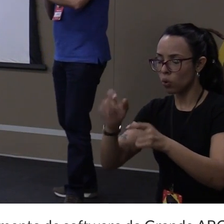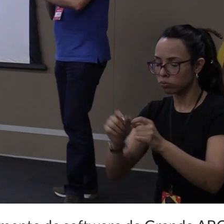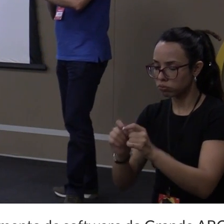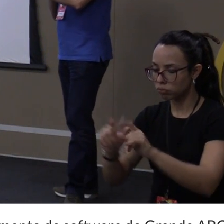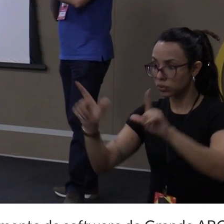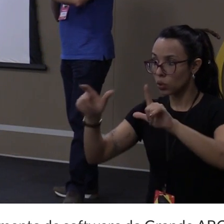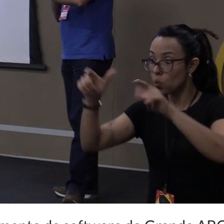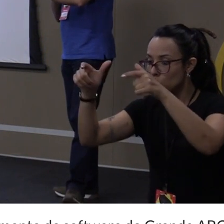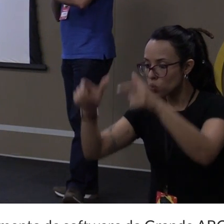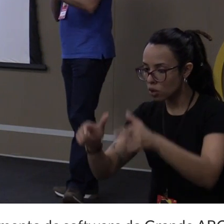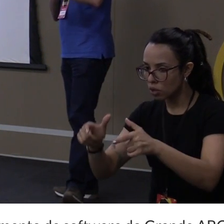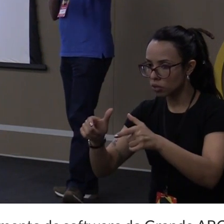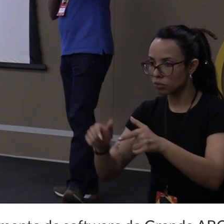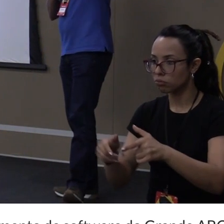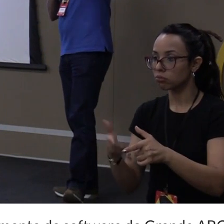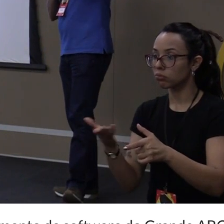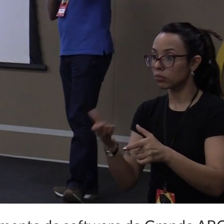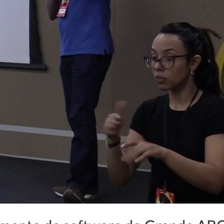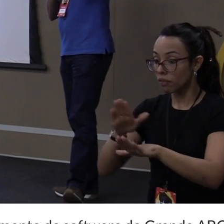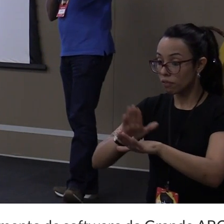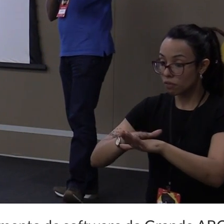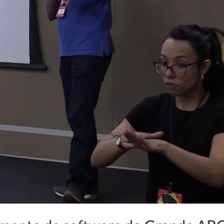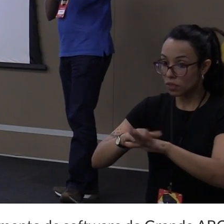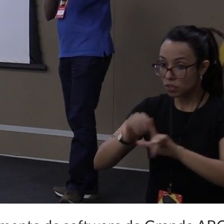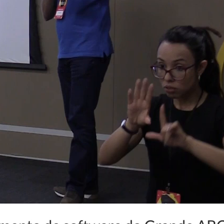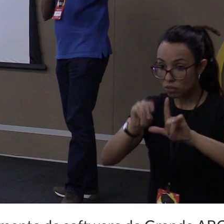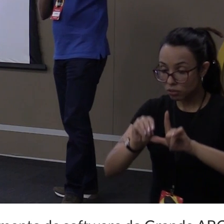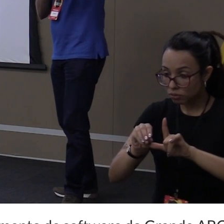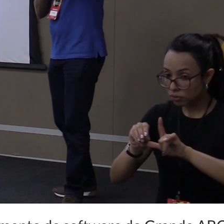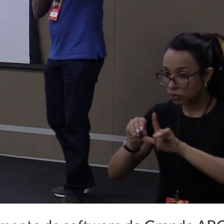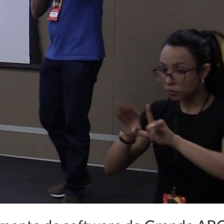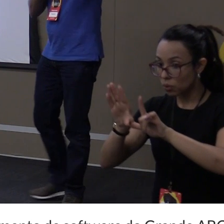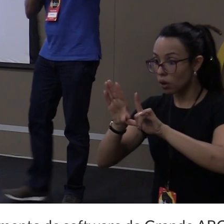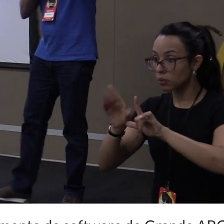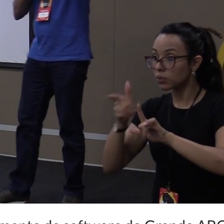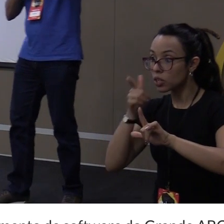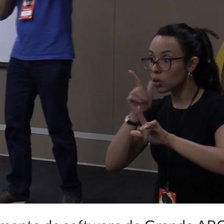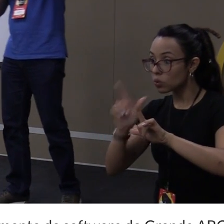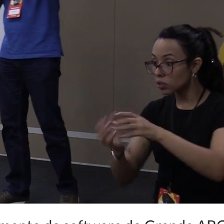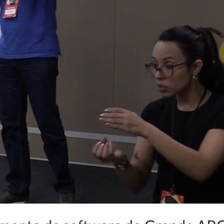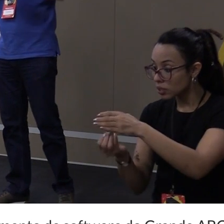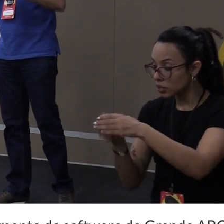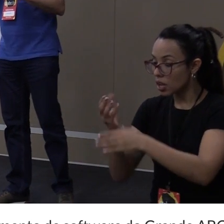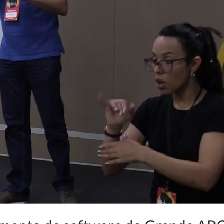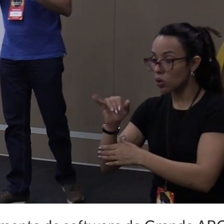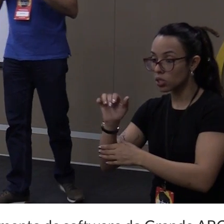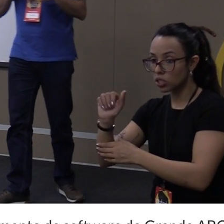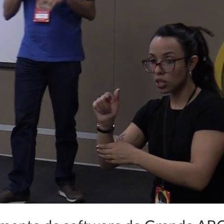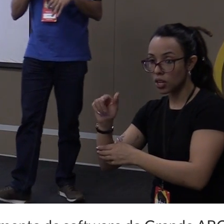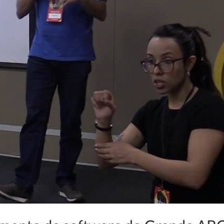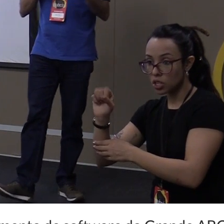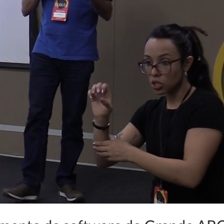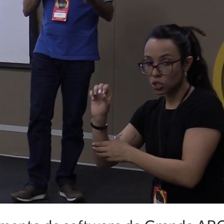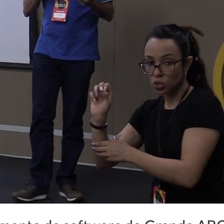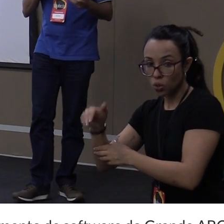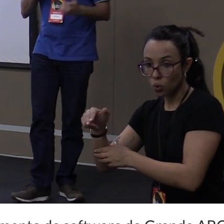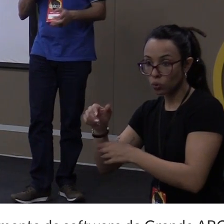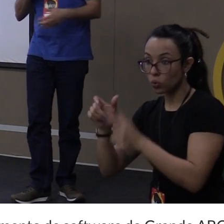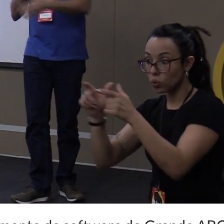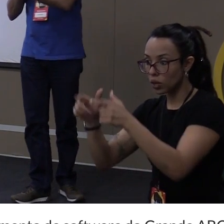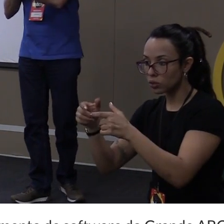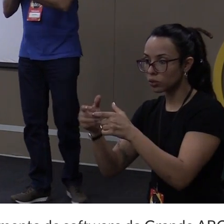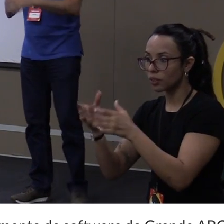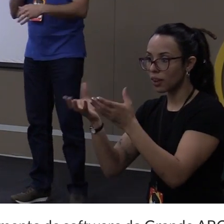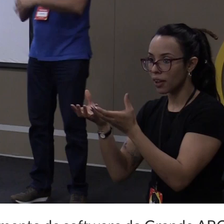Eu fiz um item exporter para pegar as informações que eu queria e gerar esse JSON do jeito que eu queria. Ou, se eu quiser colocar em um banco de